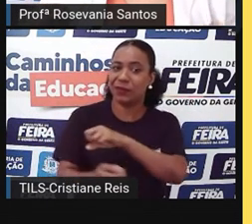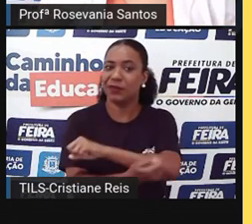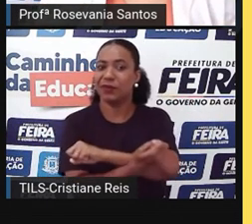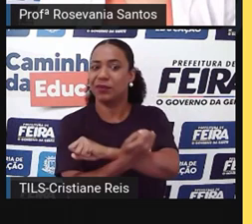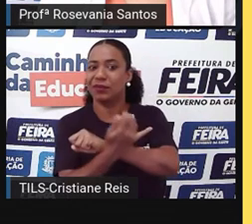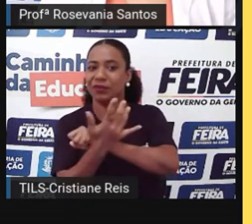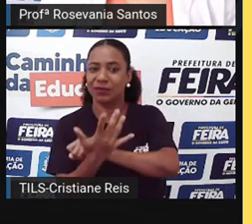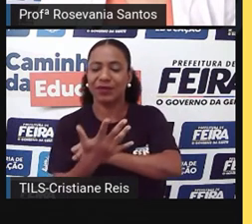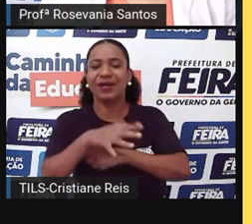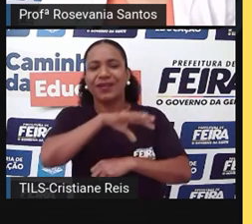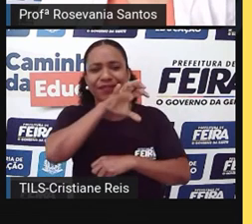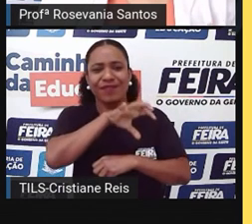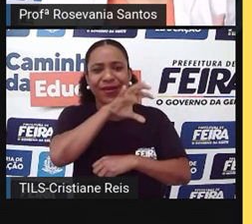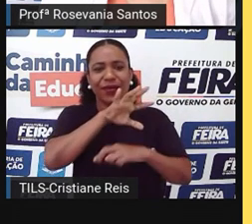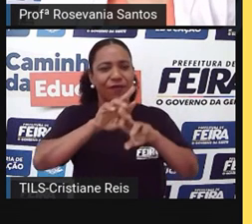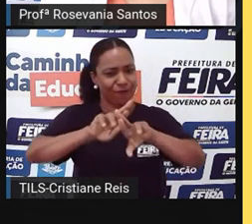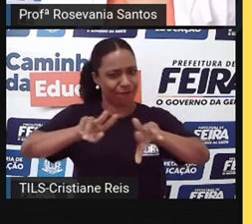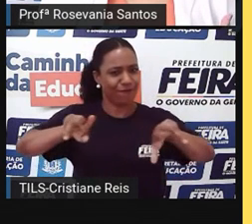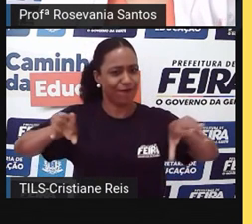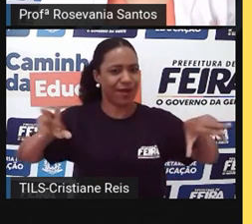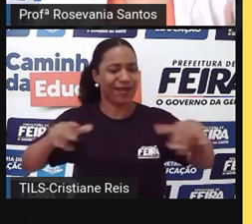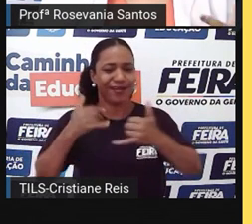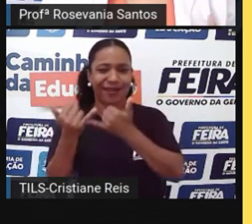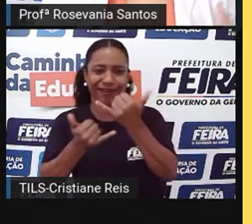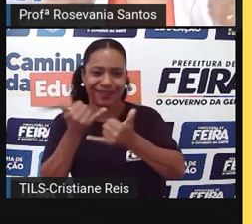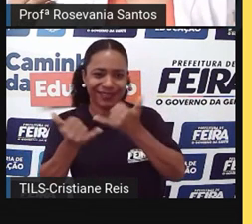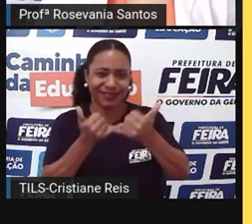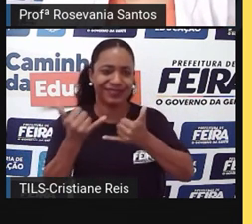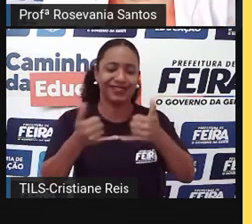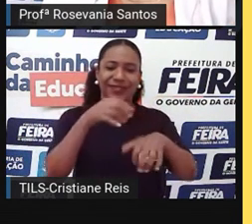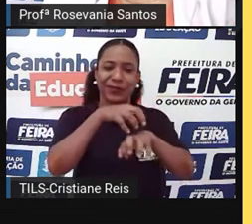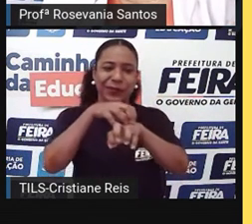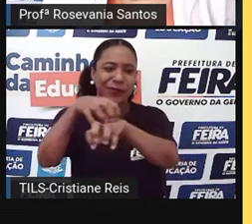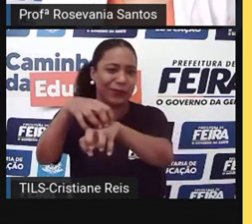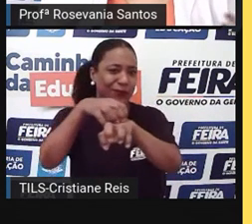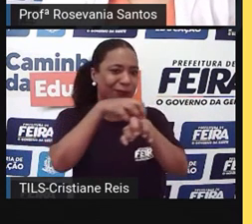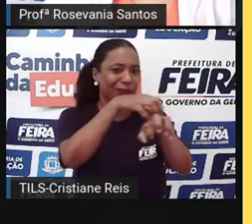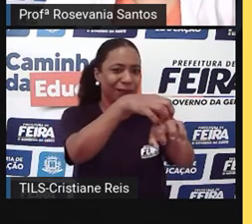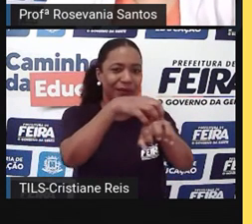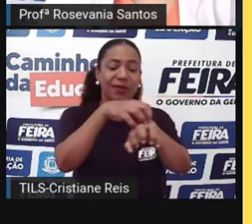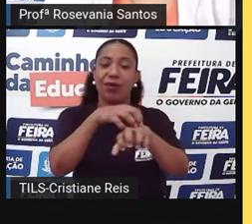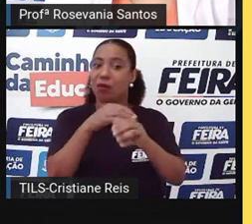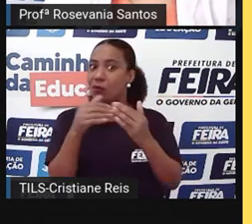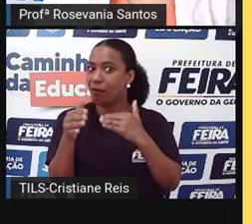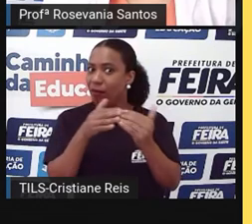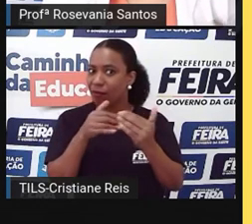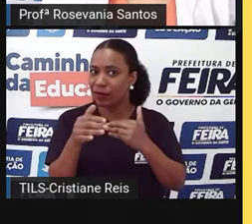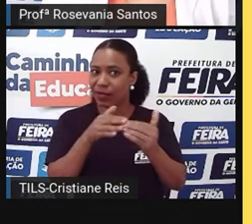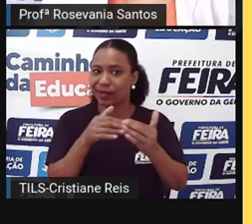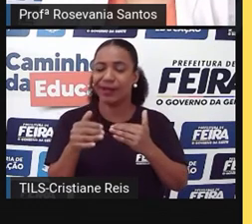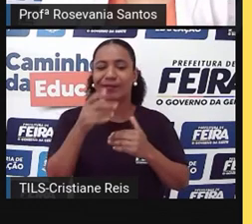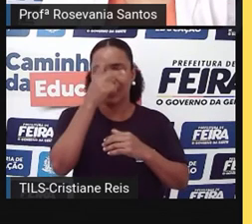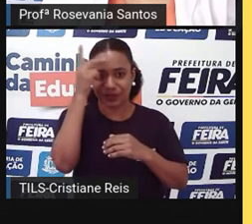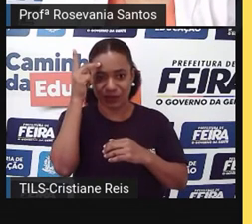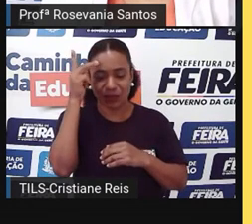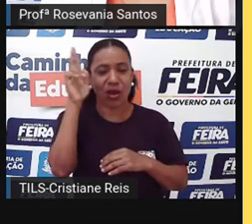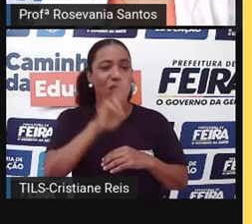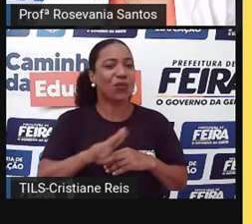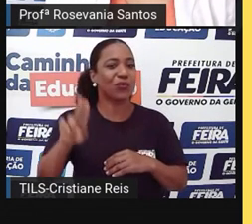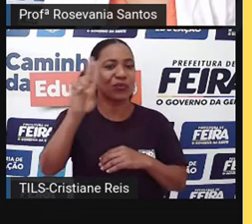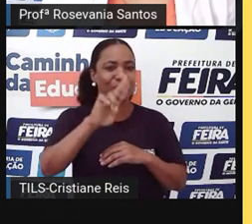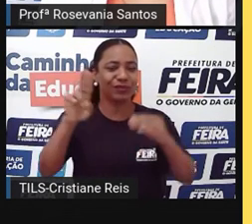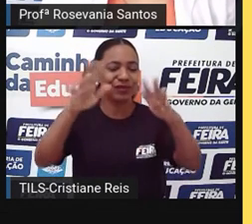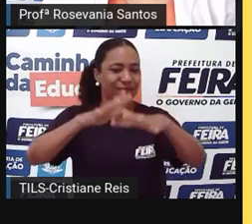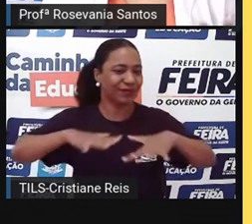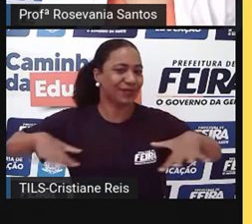animais, né, atividades de lazer, de transporte, do que for, o homem, ele utiliza esse espaço, né, essa